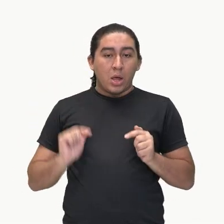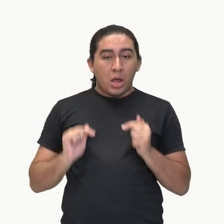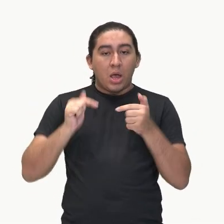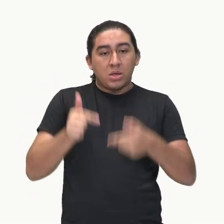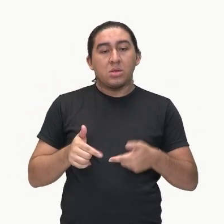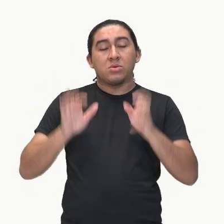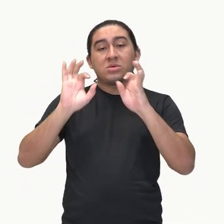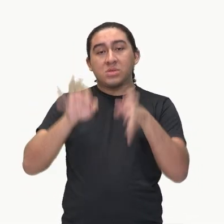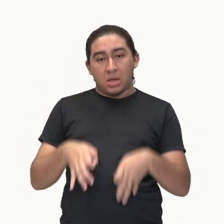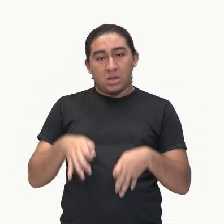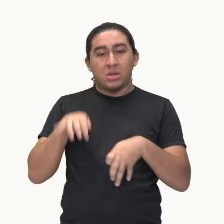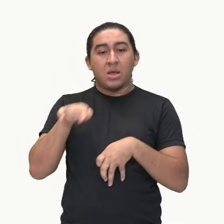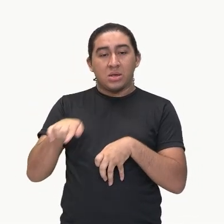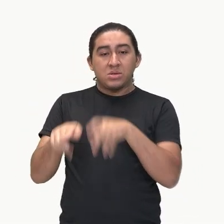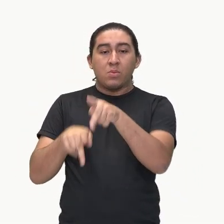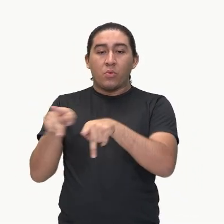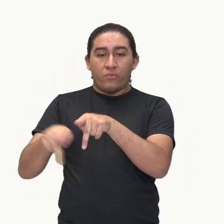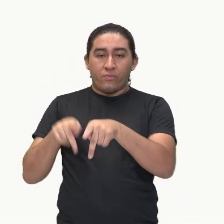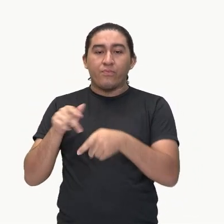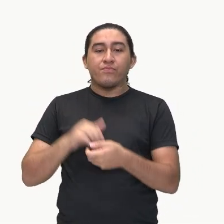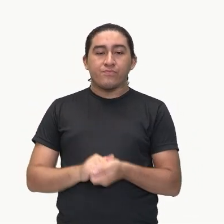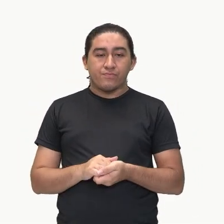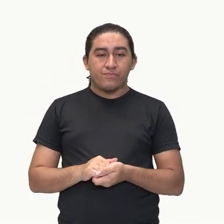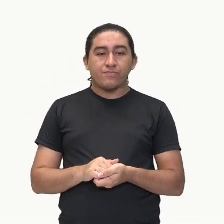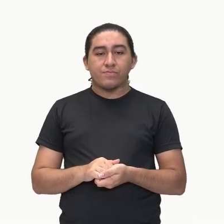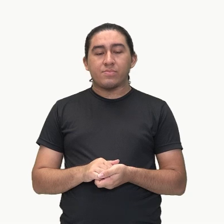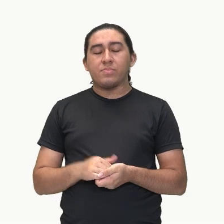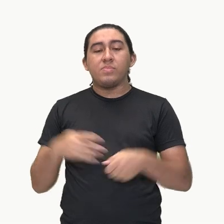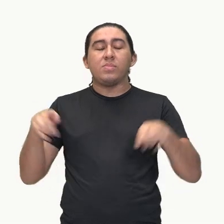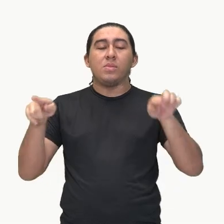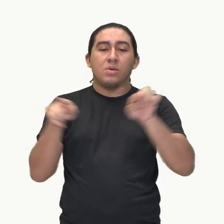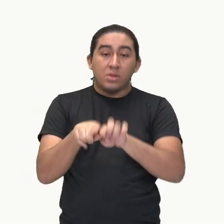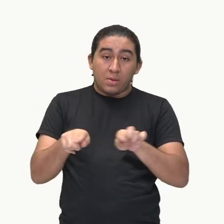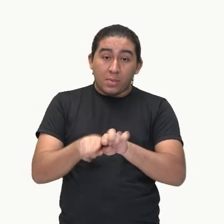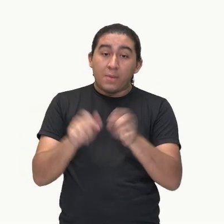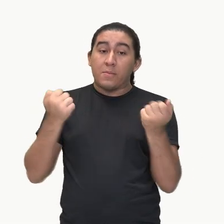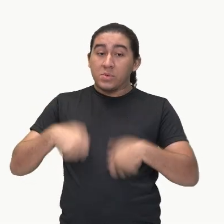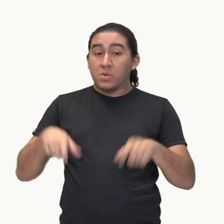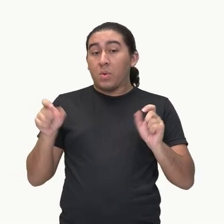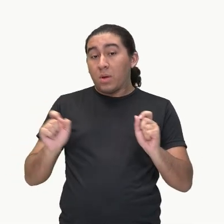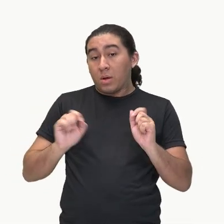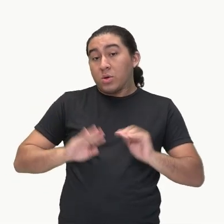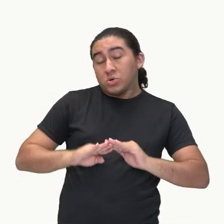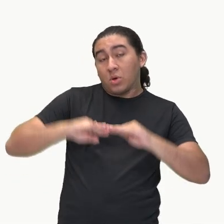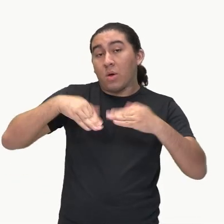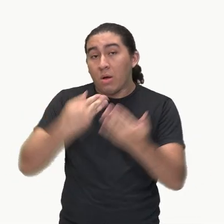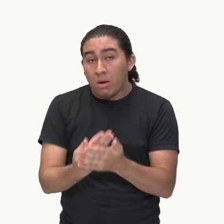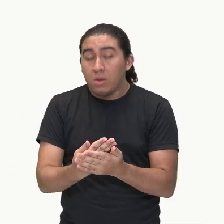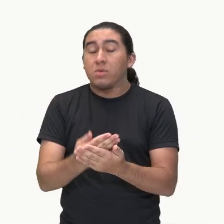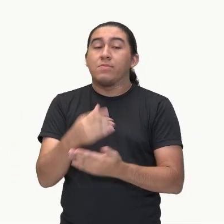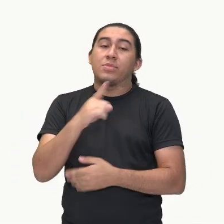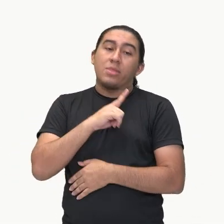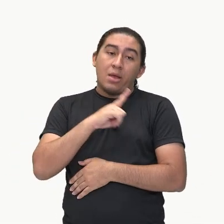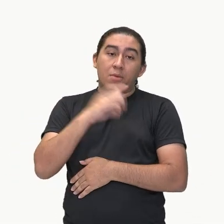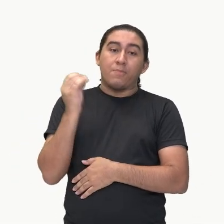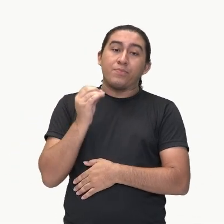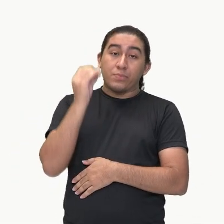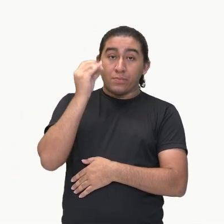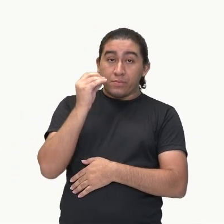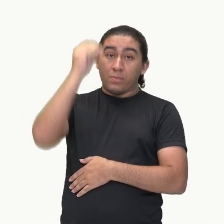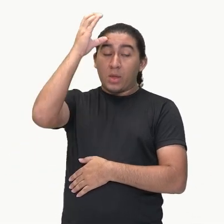para esses indivíduos. Urge também que a escola possibilite o